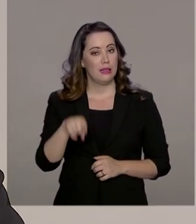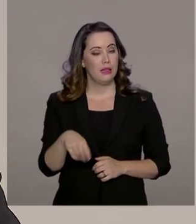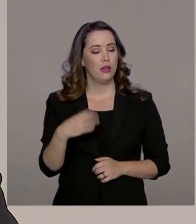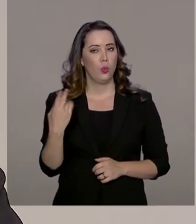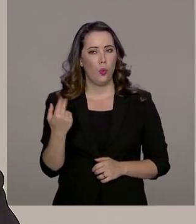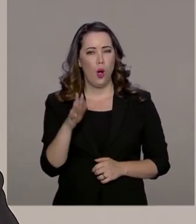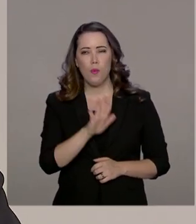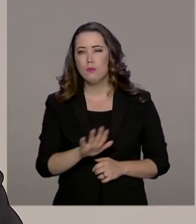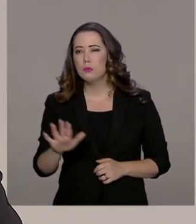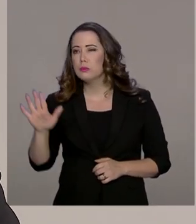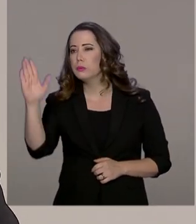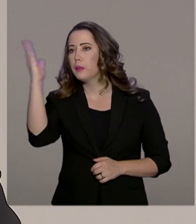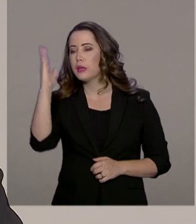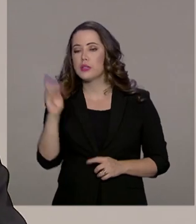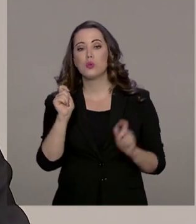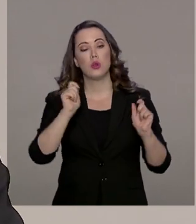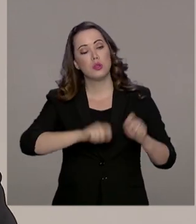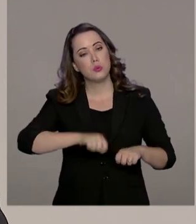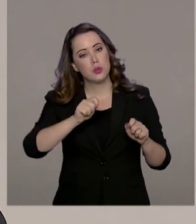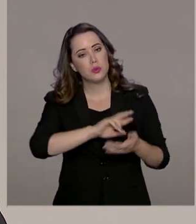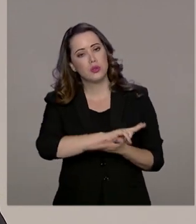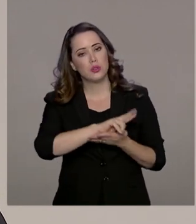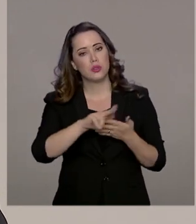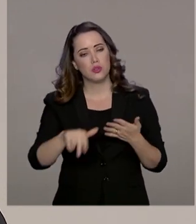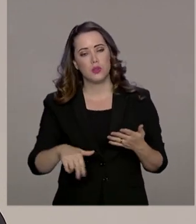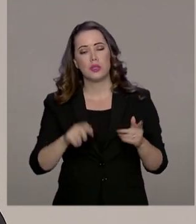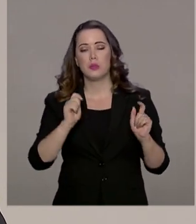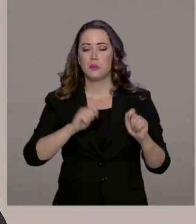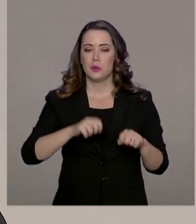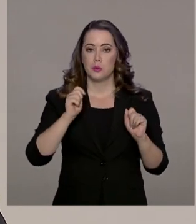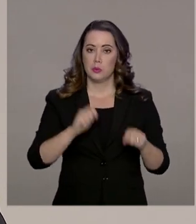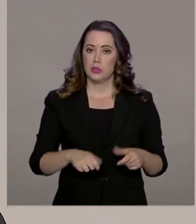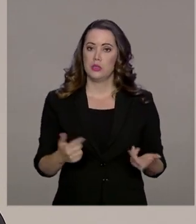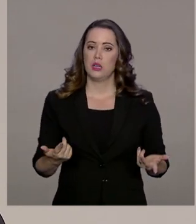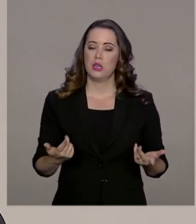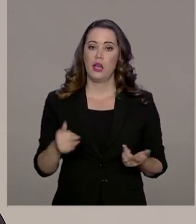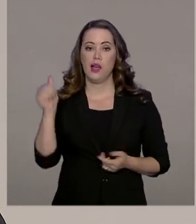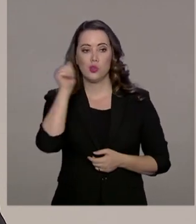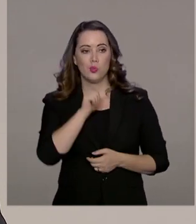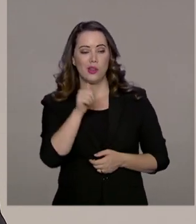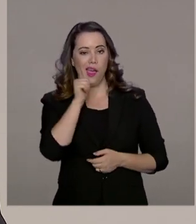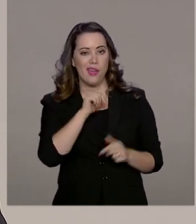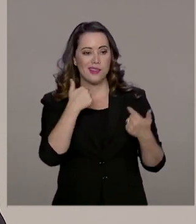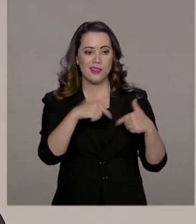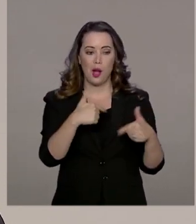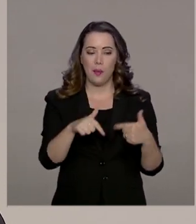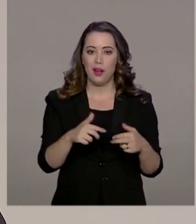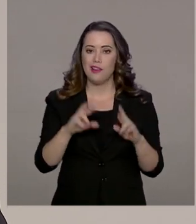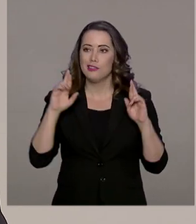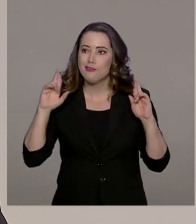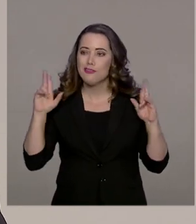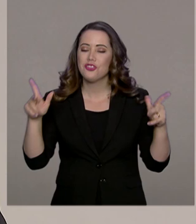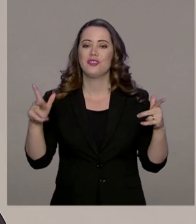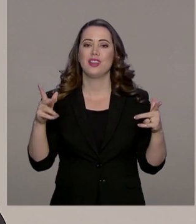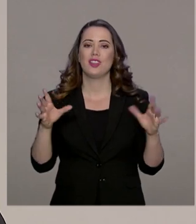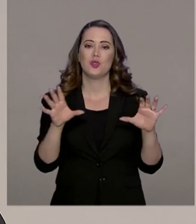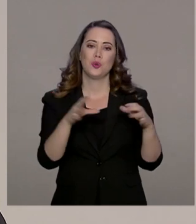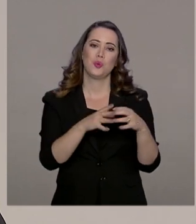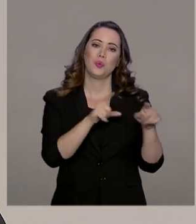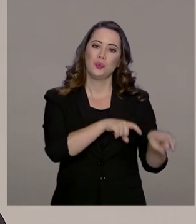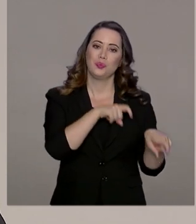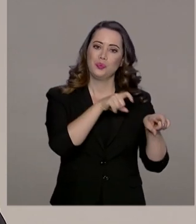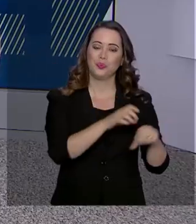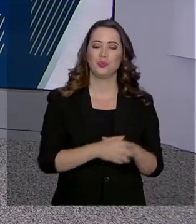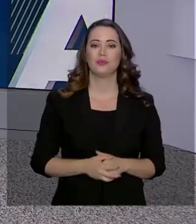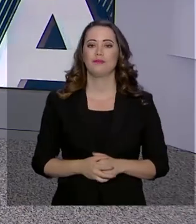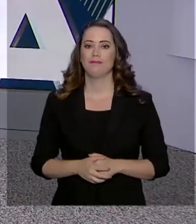Brasil, de que é possível, de que existem inúmeras mulheres fazendo a diferença no setor primário